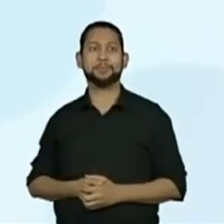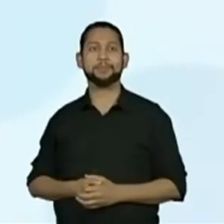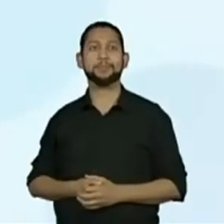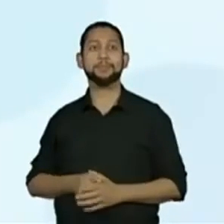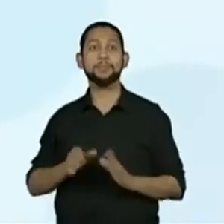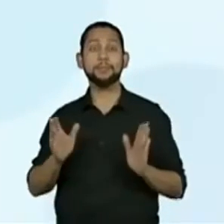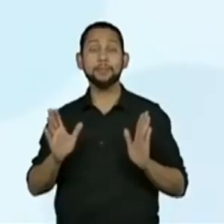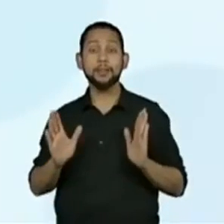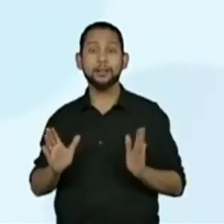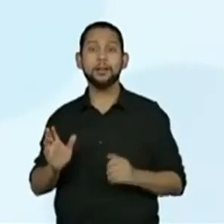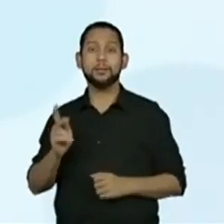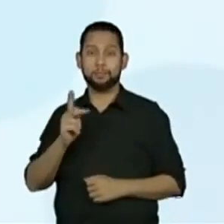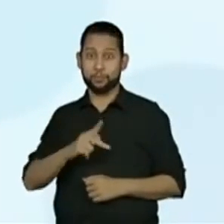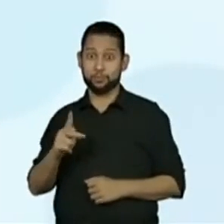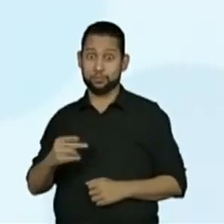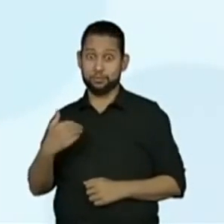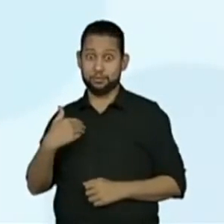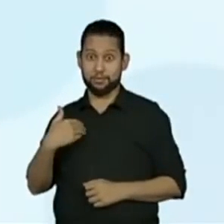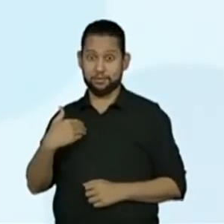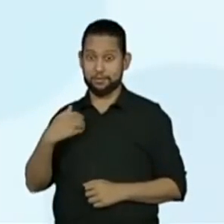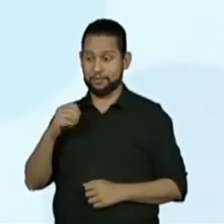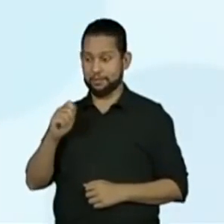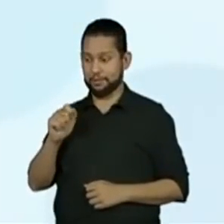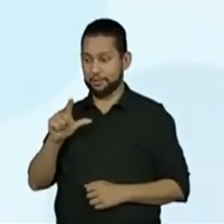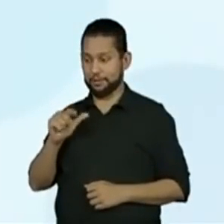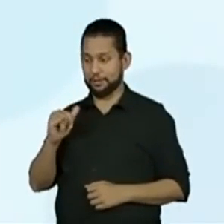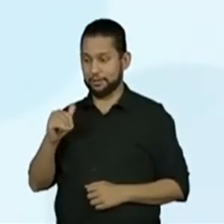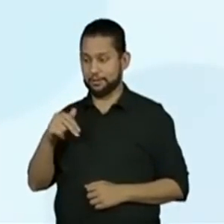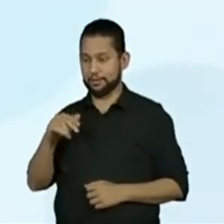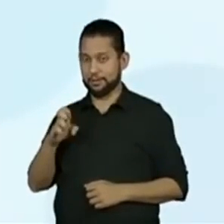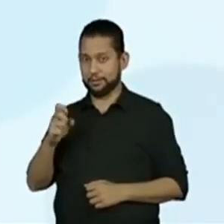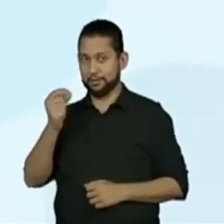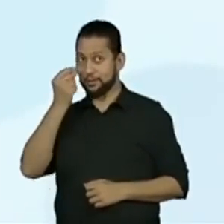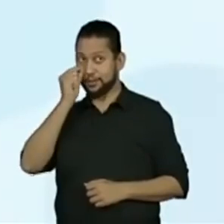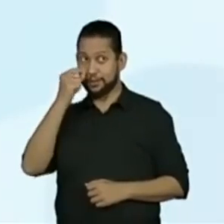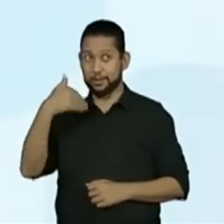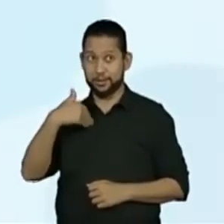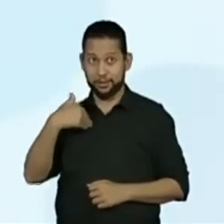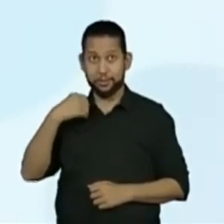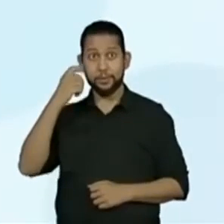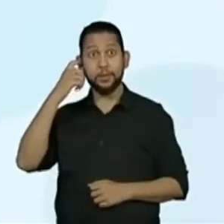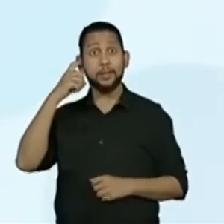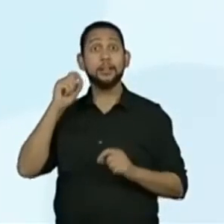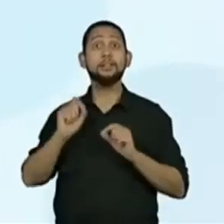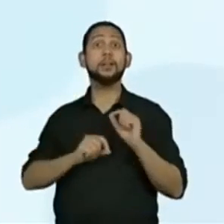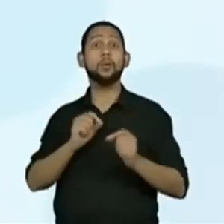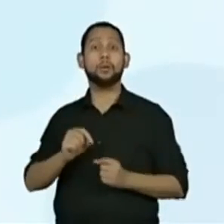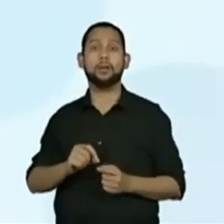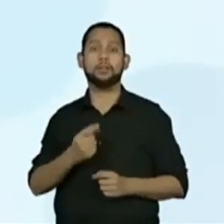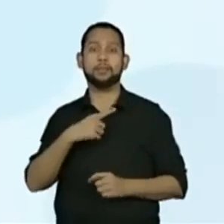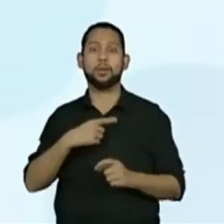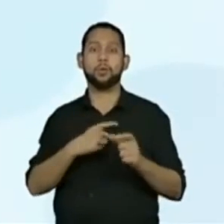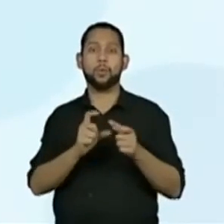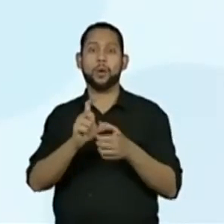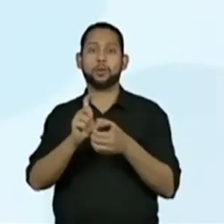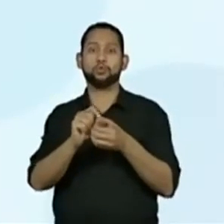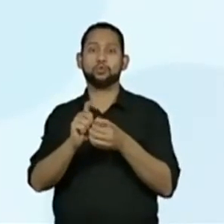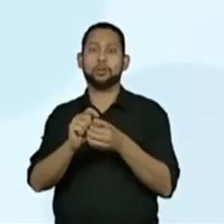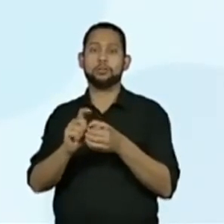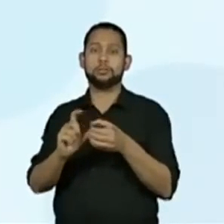A professora Aline, no caso essa sou eu, certo? Possuo um cadeado.